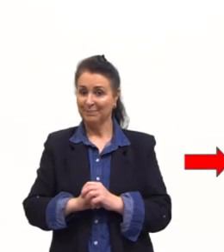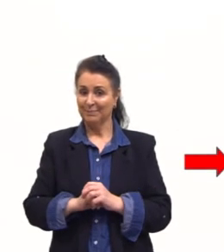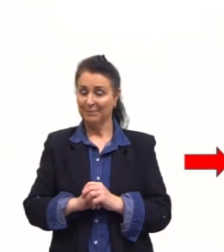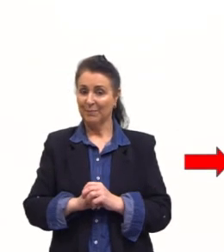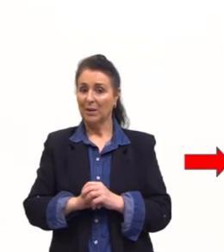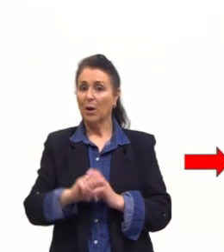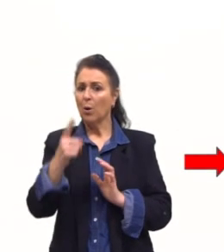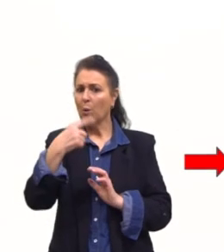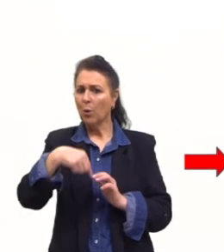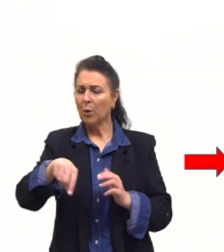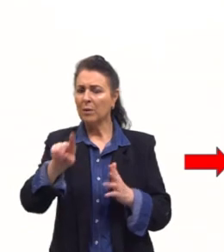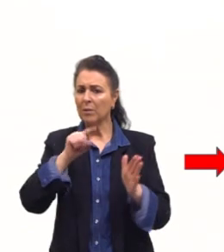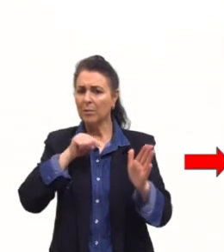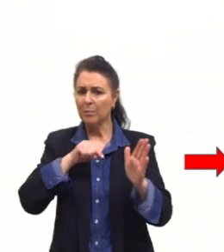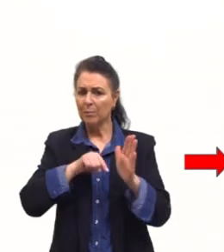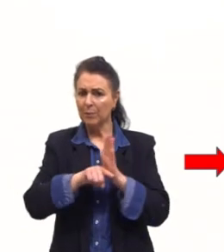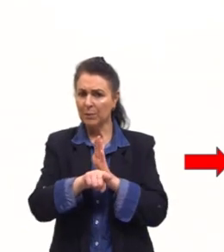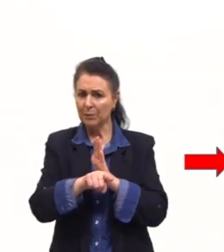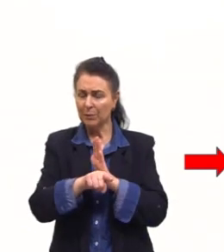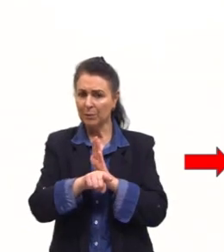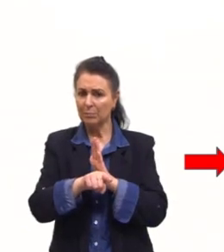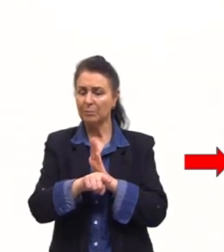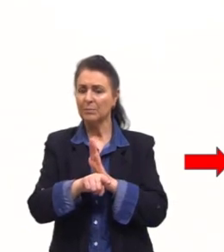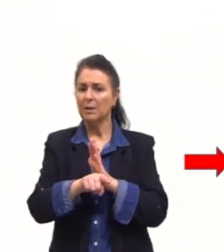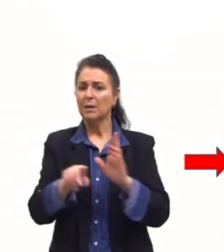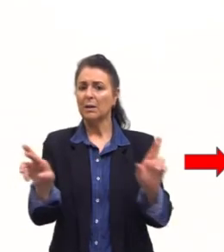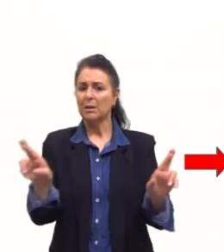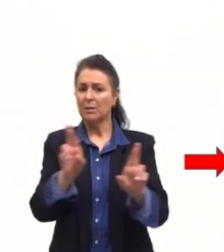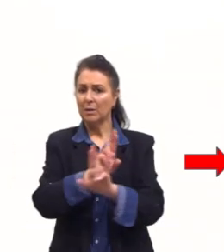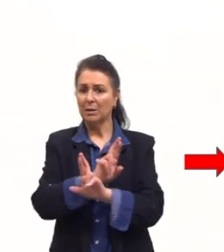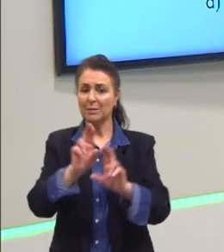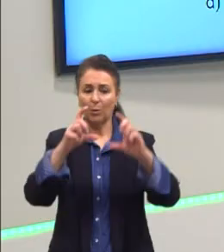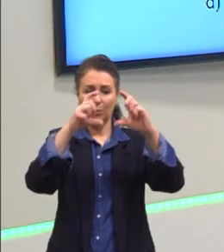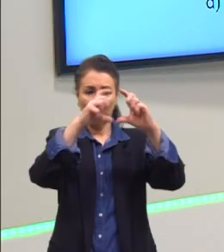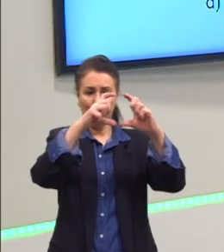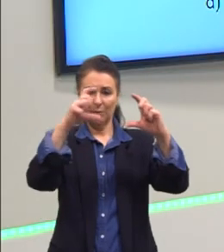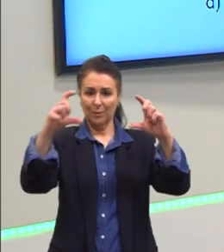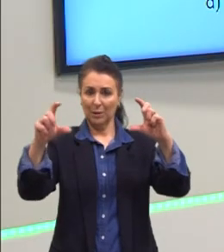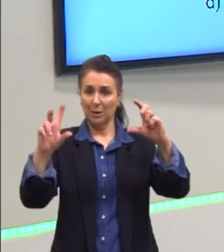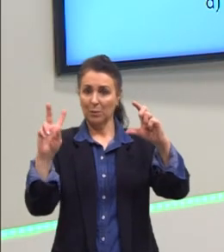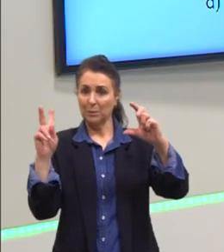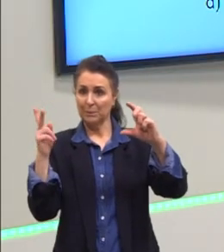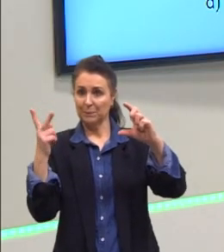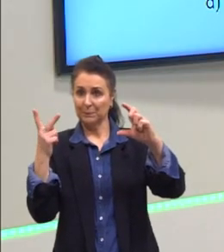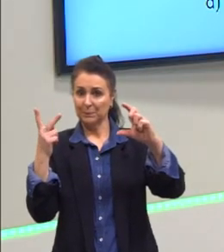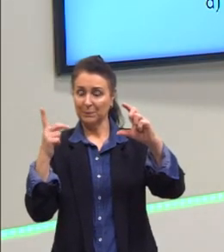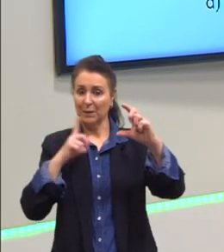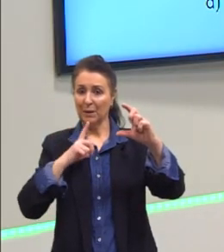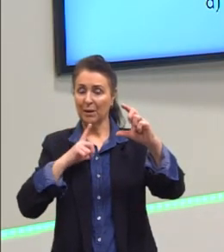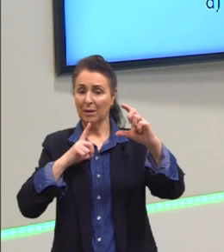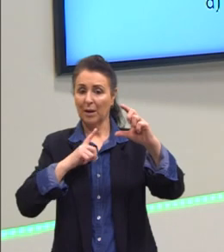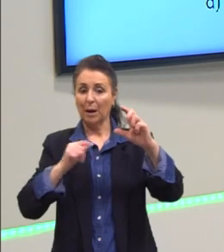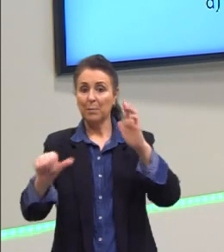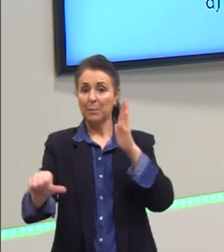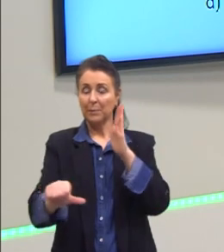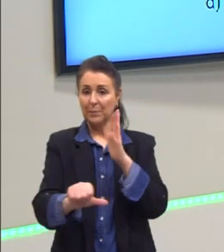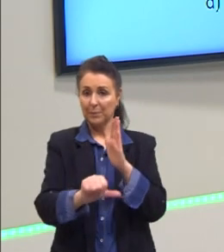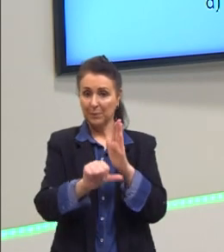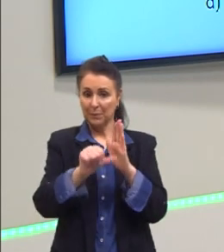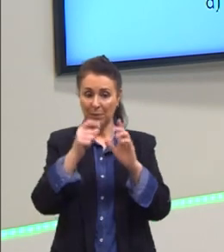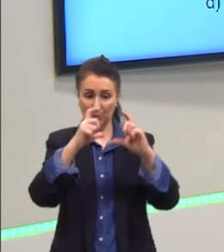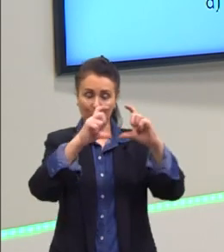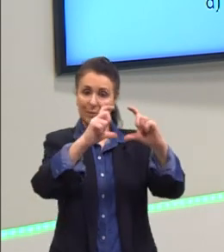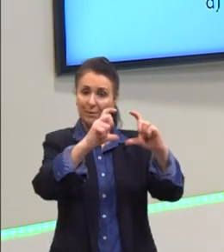A outra questão, ela é relacionada a essa tirinha do agar e a essa primeira, primeiro